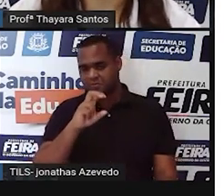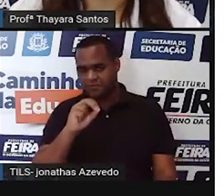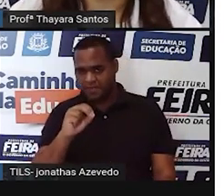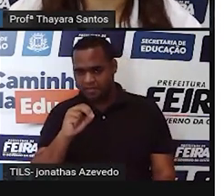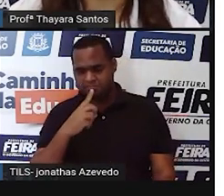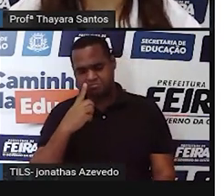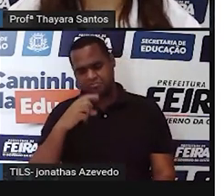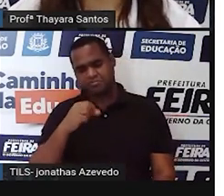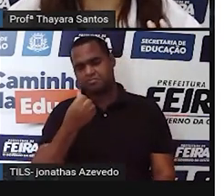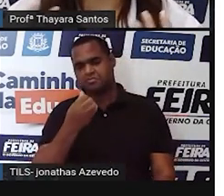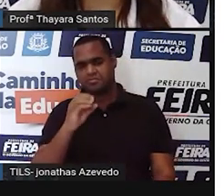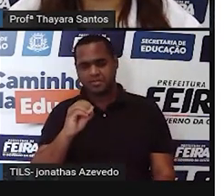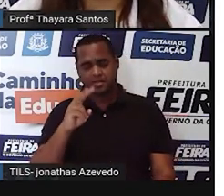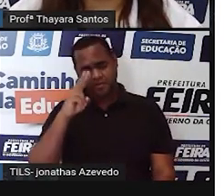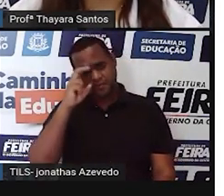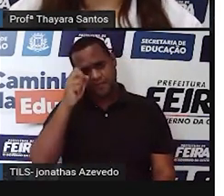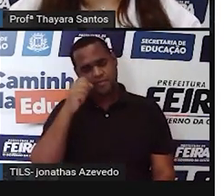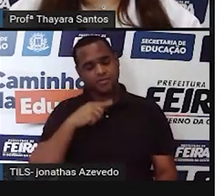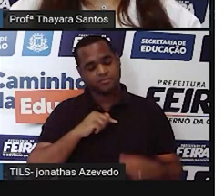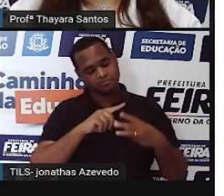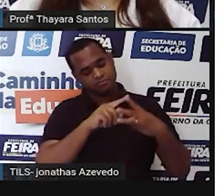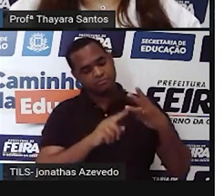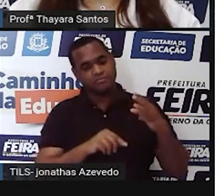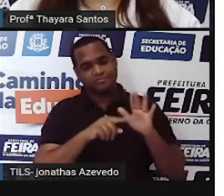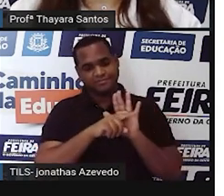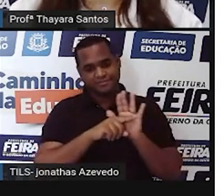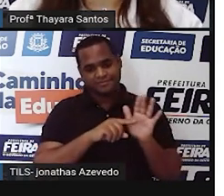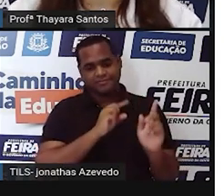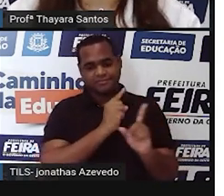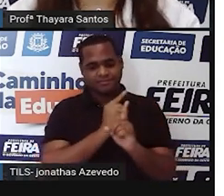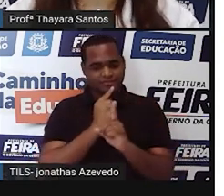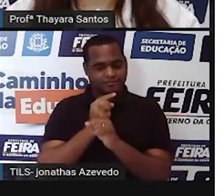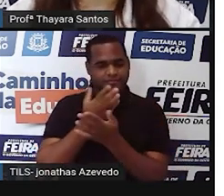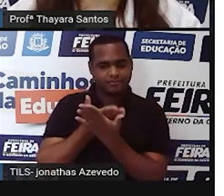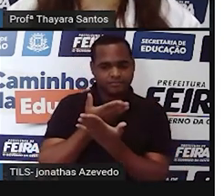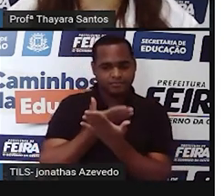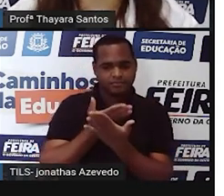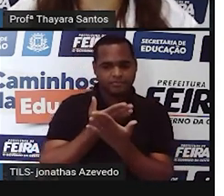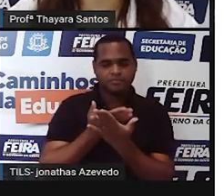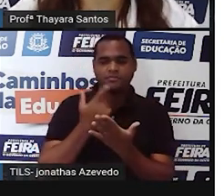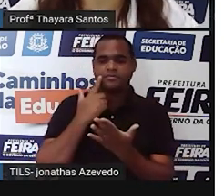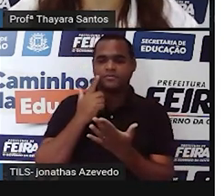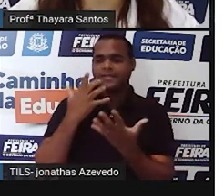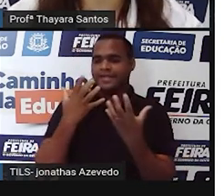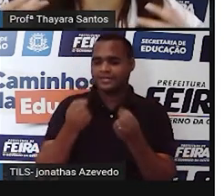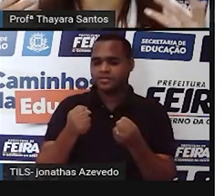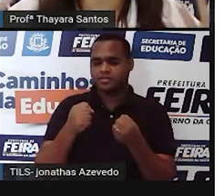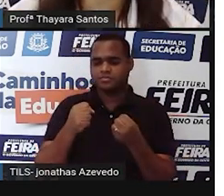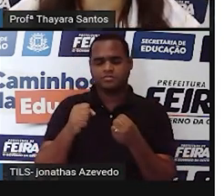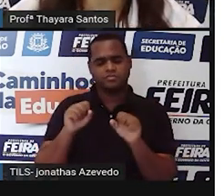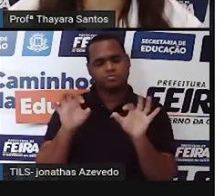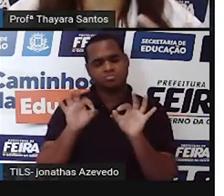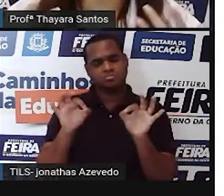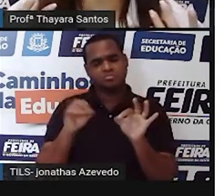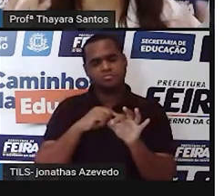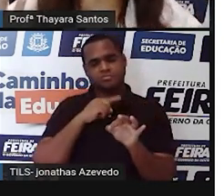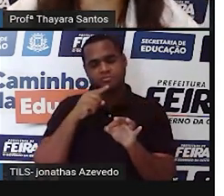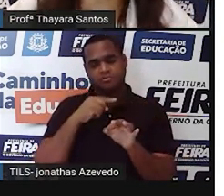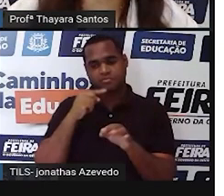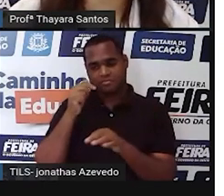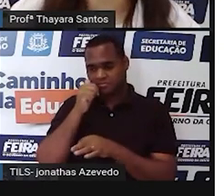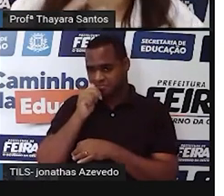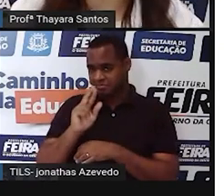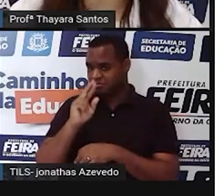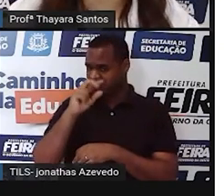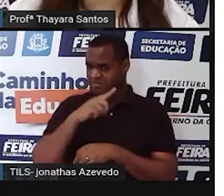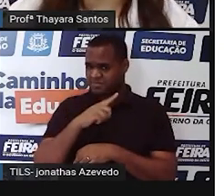ainda mais forte. Então, os três pesquisadores que já estavam ali estudando, eles não aceitavam de forma nenhuma que uma mulher